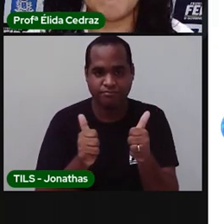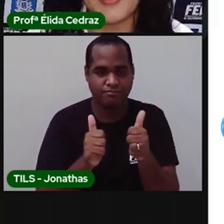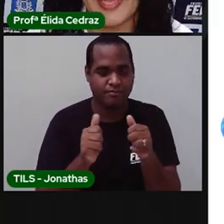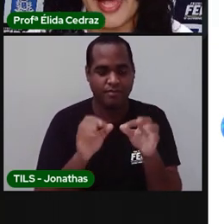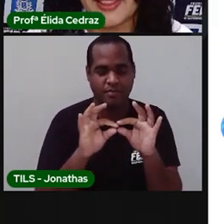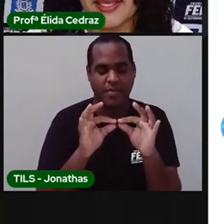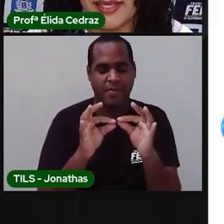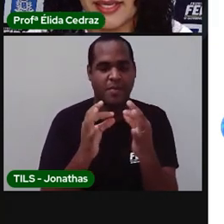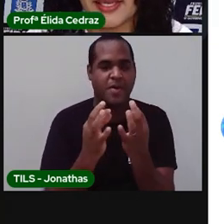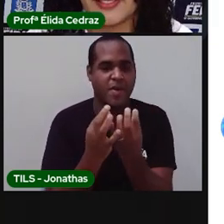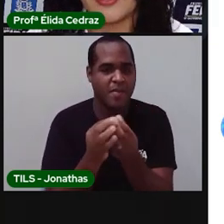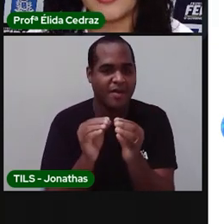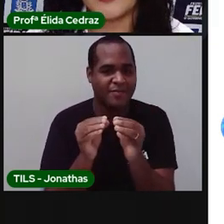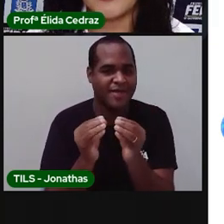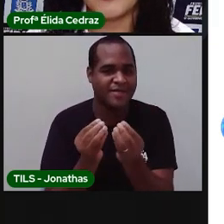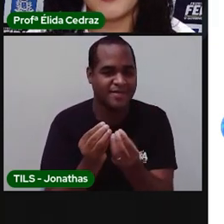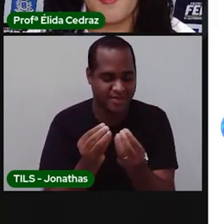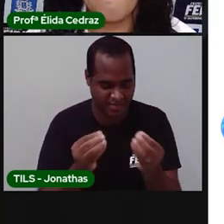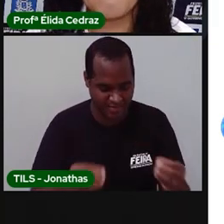Empada.